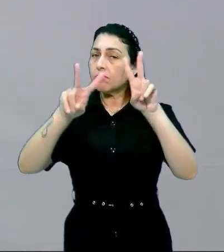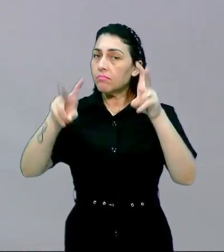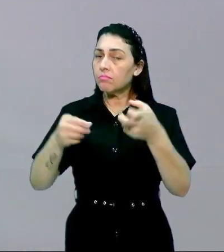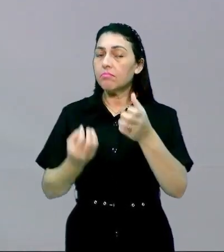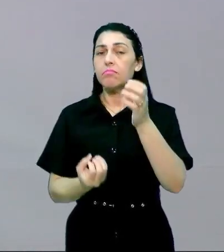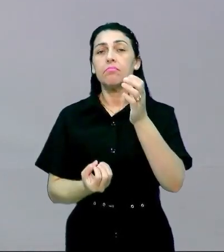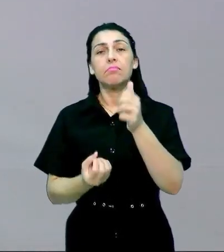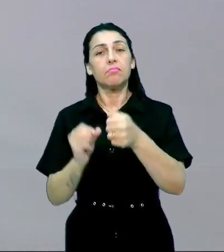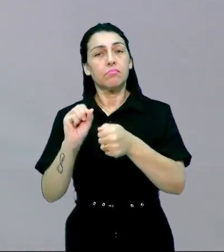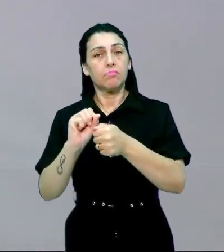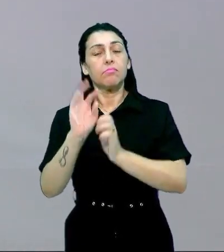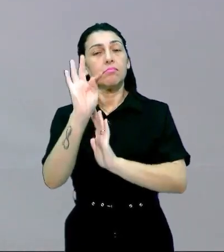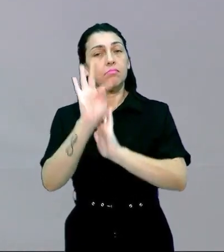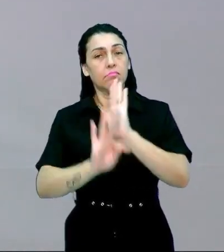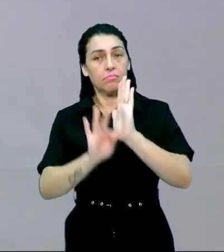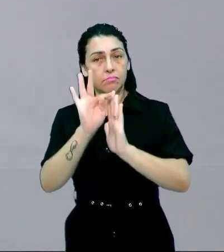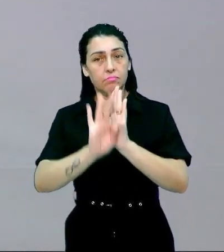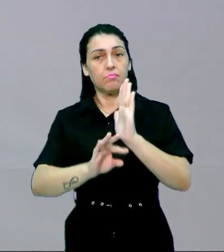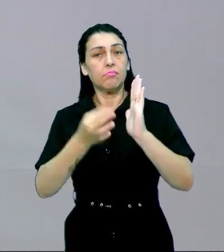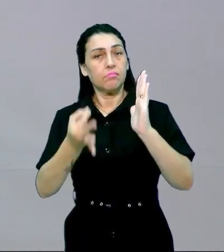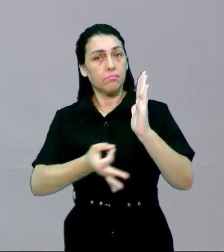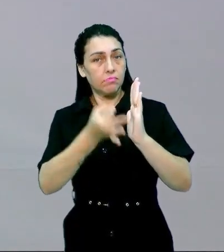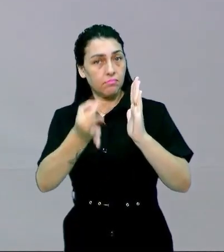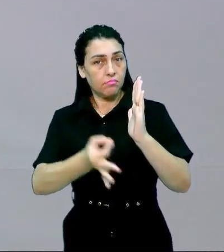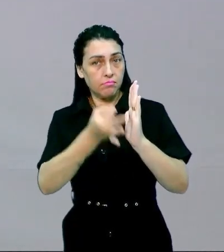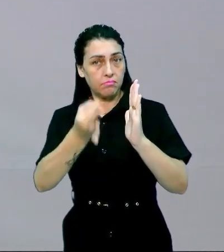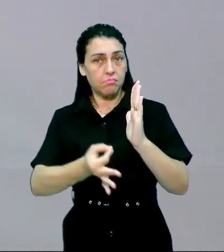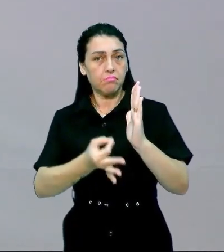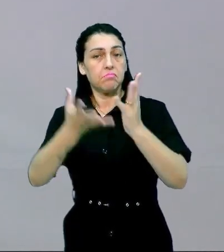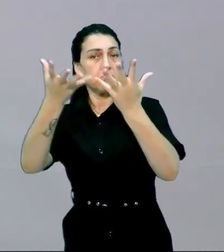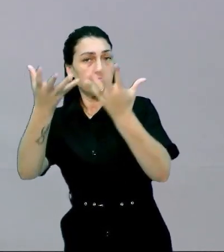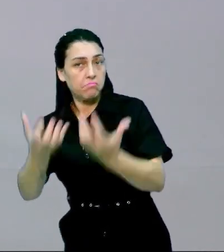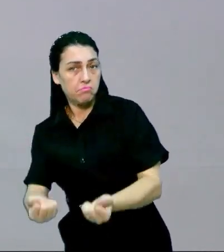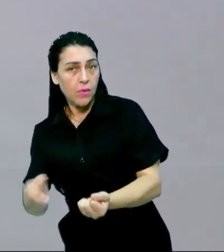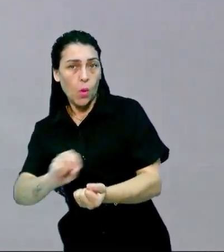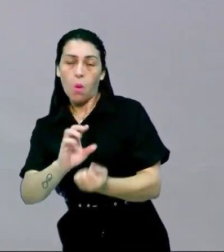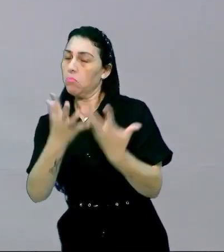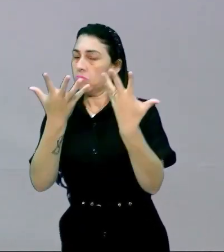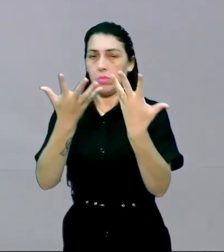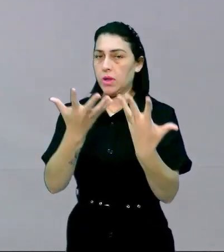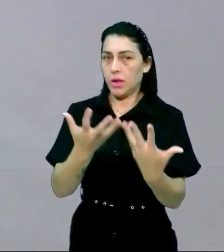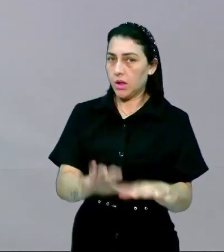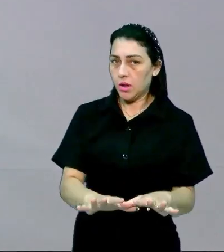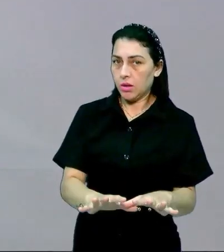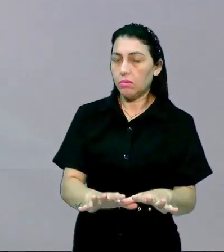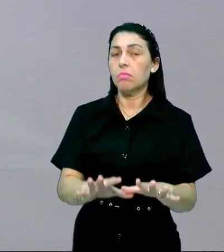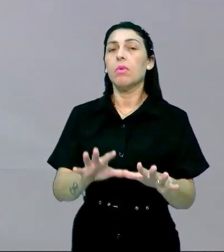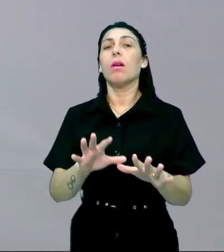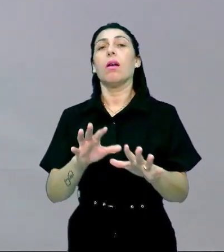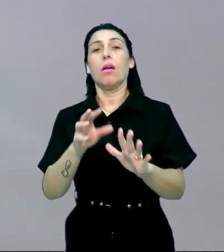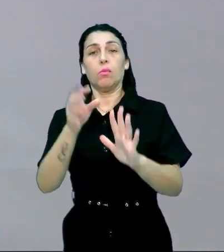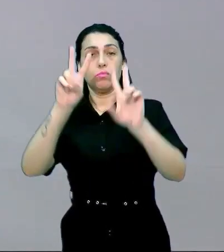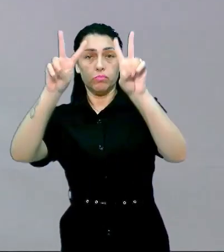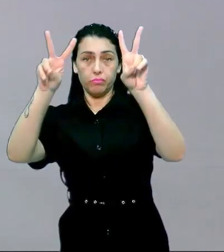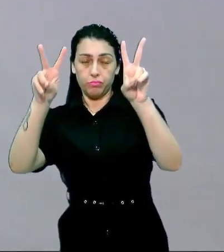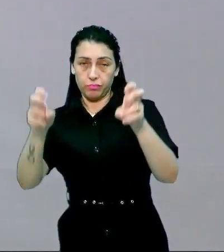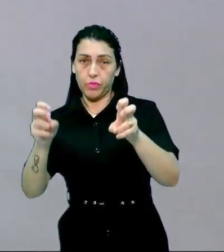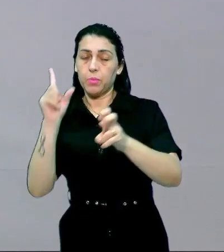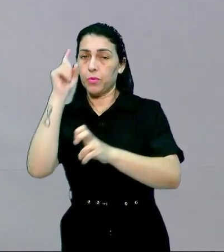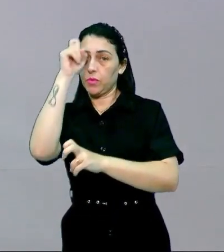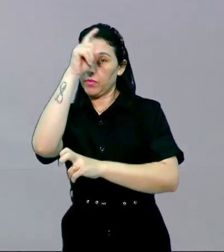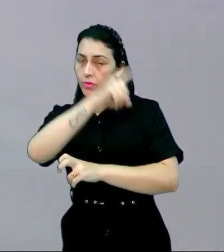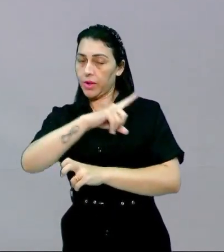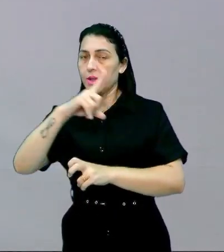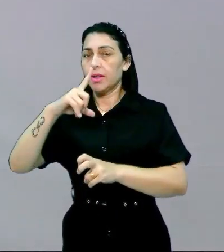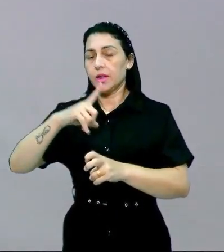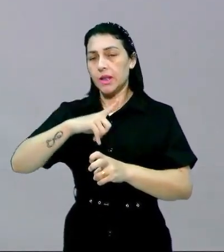produzir textos argumentativos né se posicionando a favor ou contra né mas é um tema polêmico né que ele